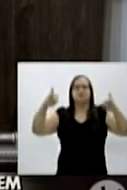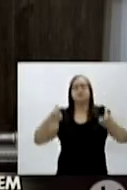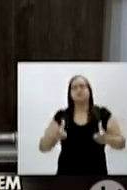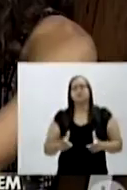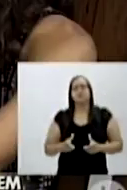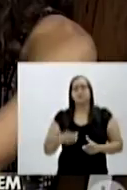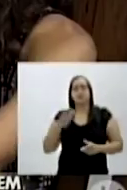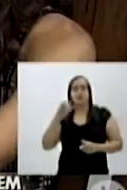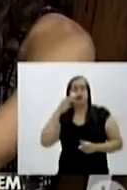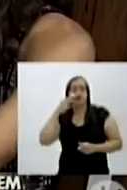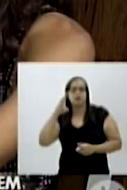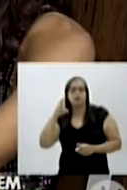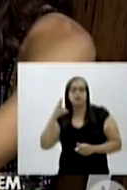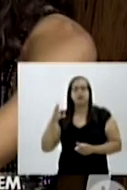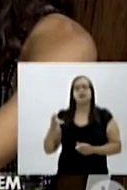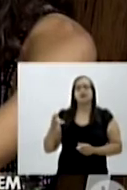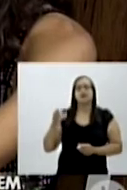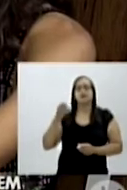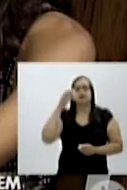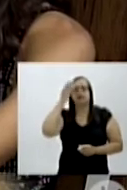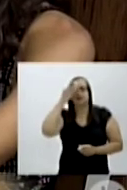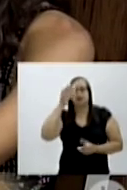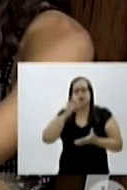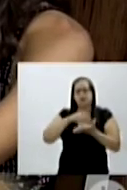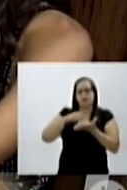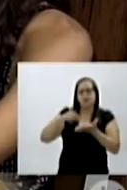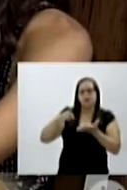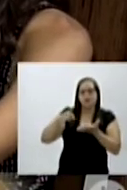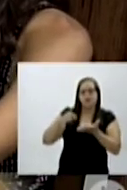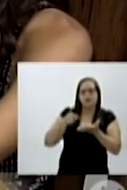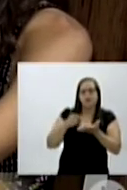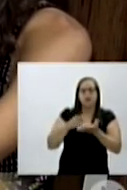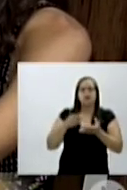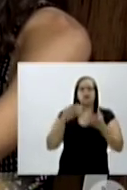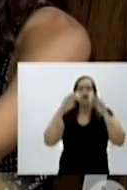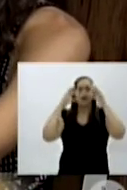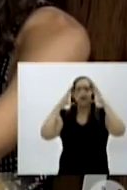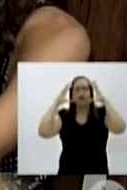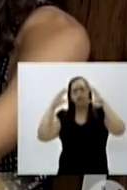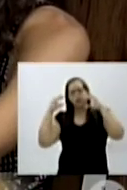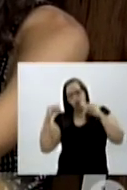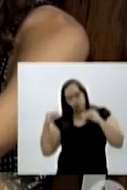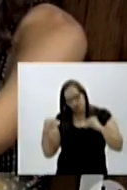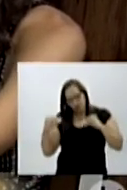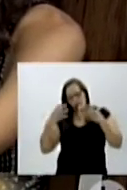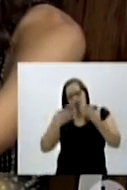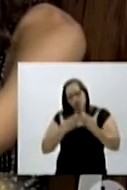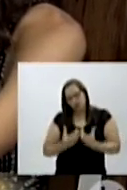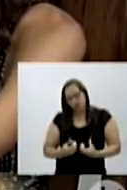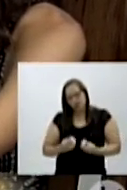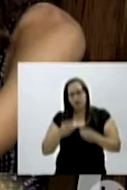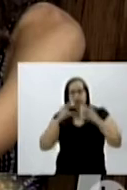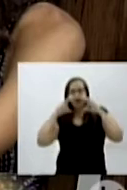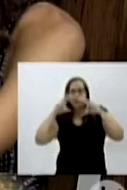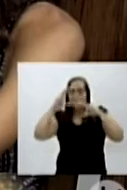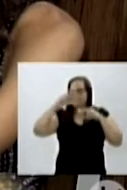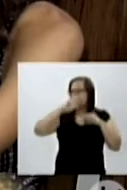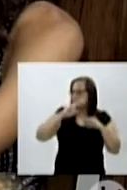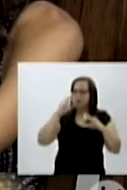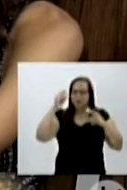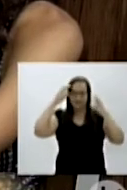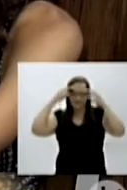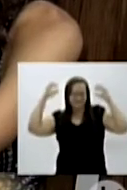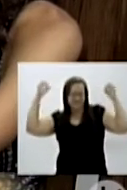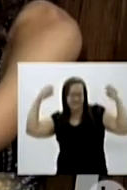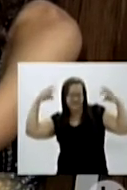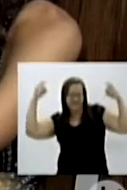exercícios. Eu consigo enxergar o canetão, consigo escrever. Só que se eu escrever por muito tempo, a minha vista cansa. Então eu não posso forçar muito também que eu fique